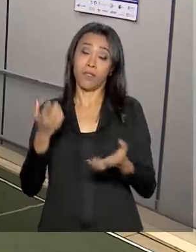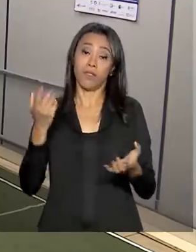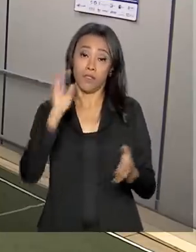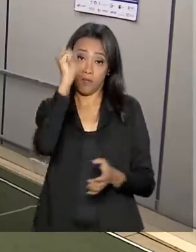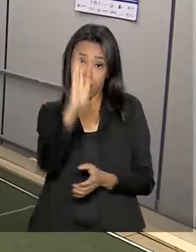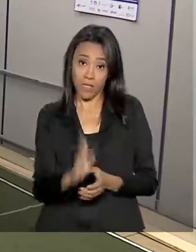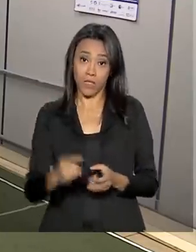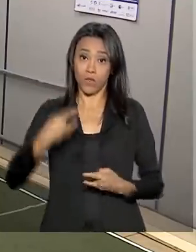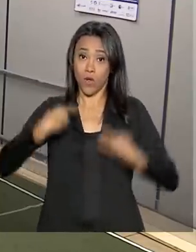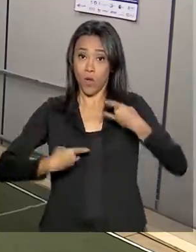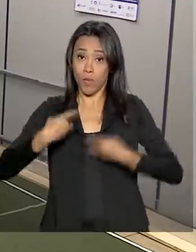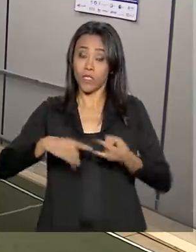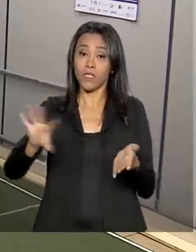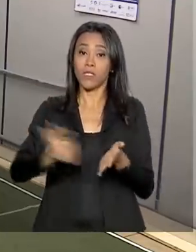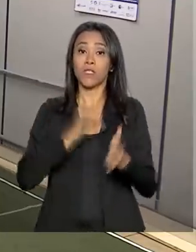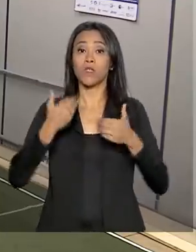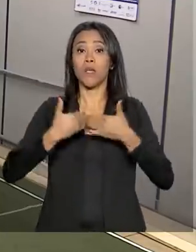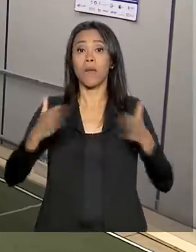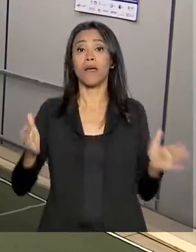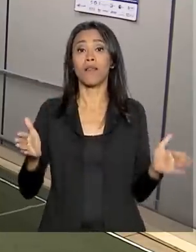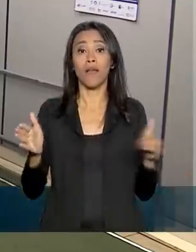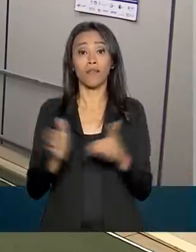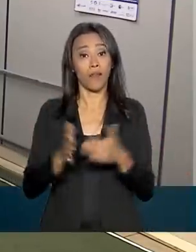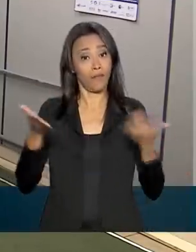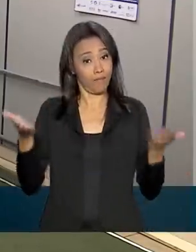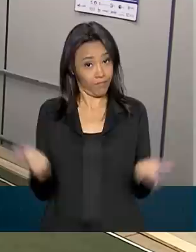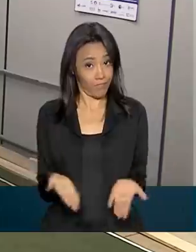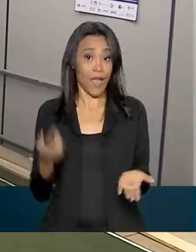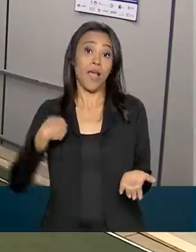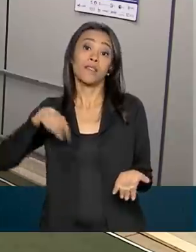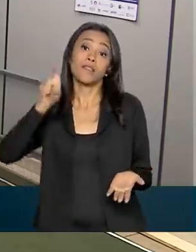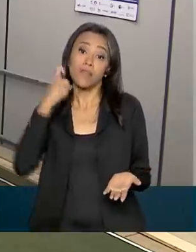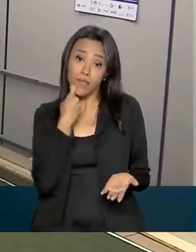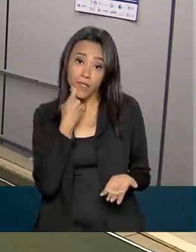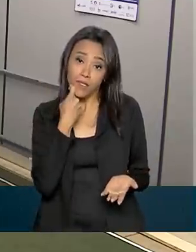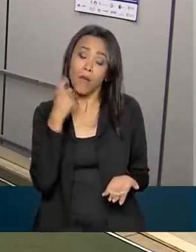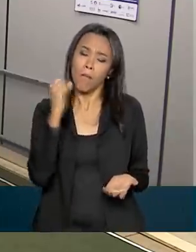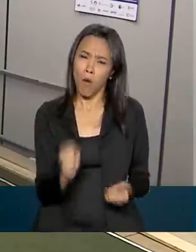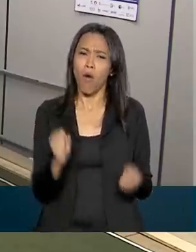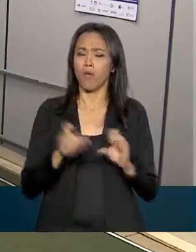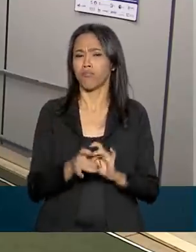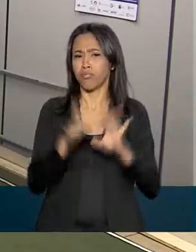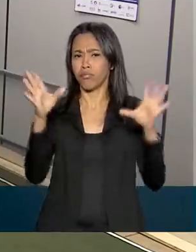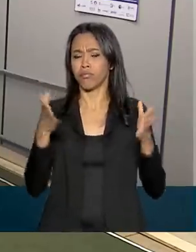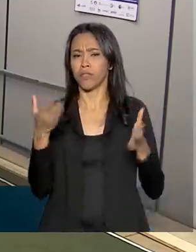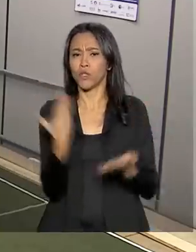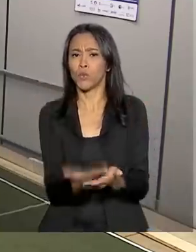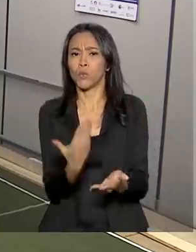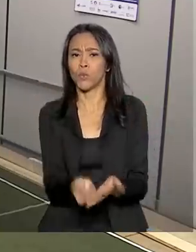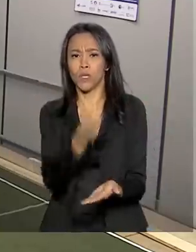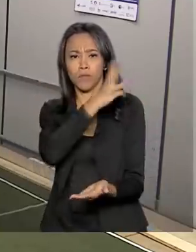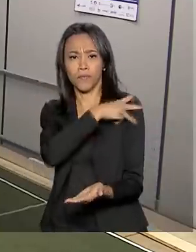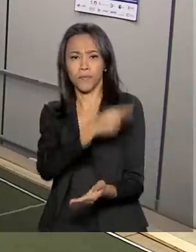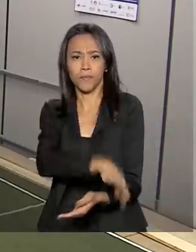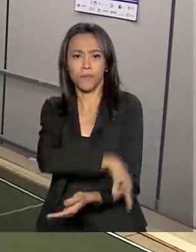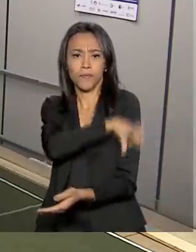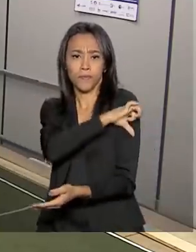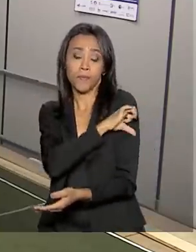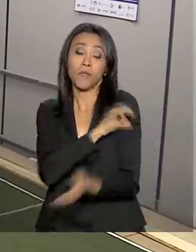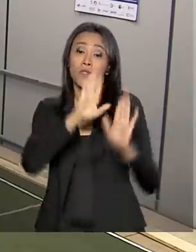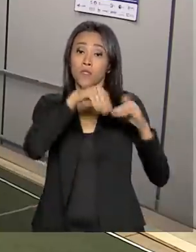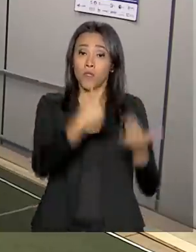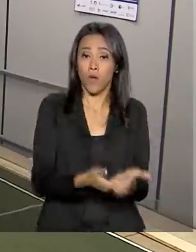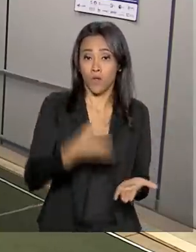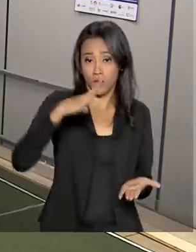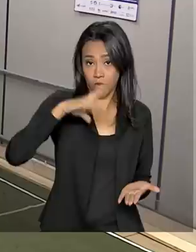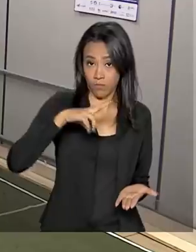inscrições abertas até esta sexta-feira. Podem participar estudantes do ensino médio e fundamental de escolas públicas ou